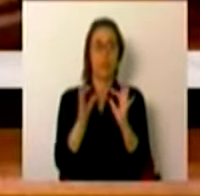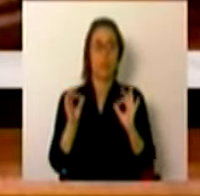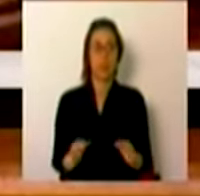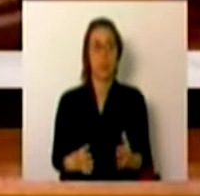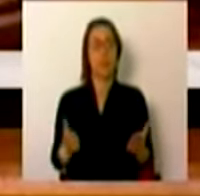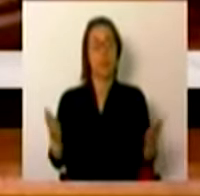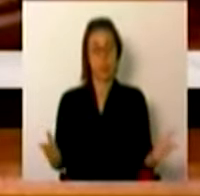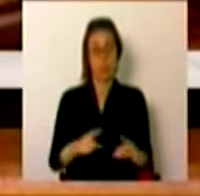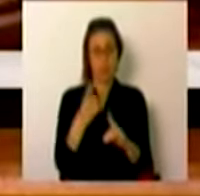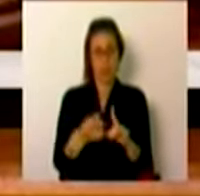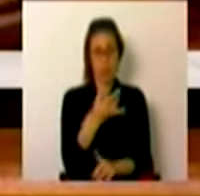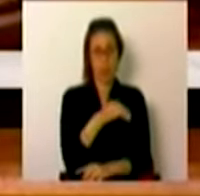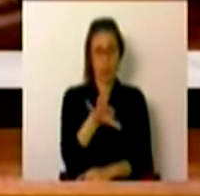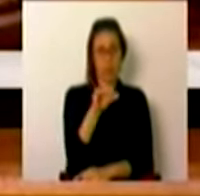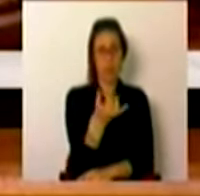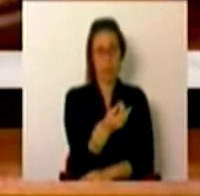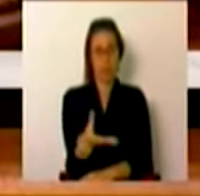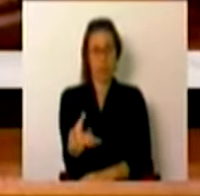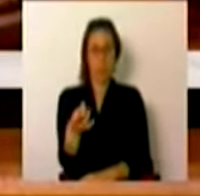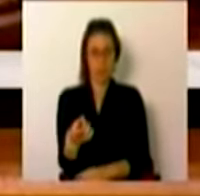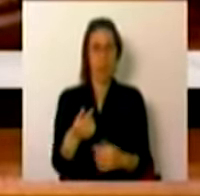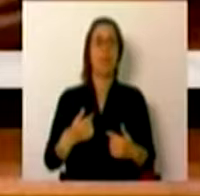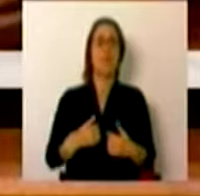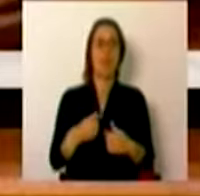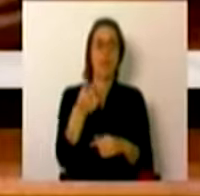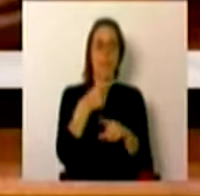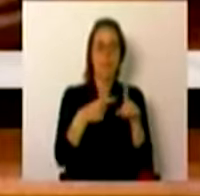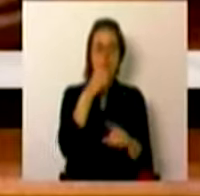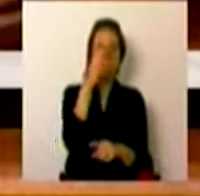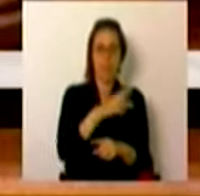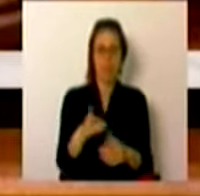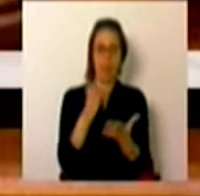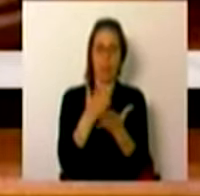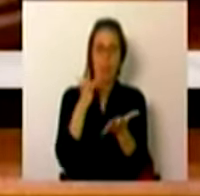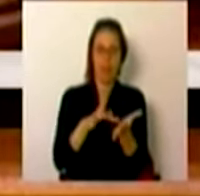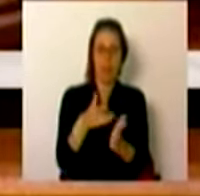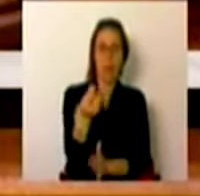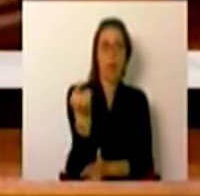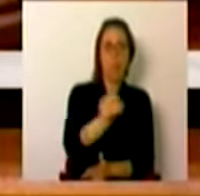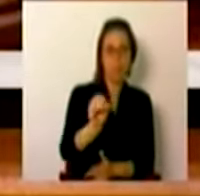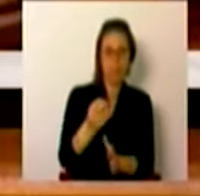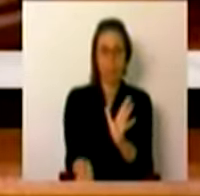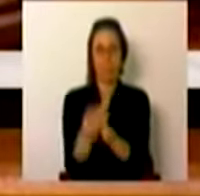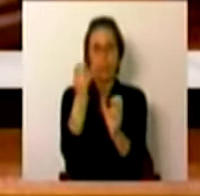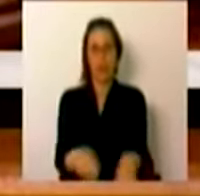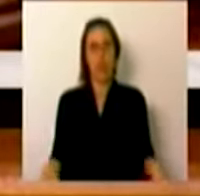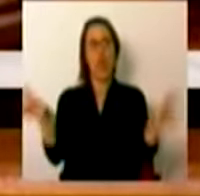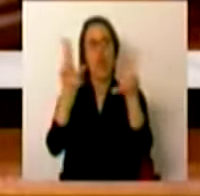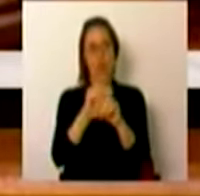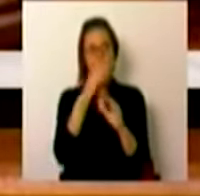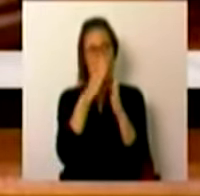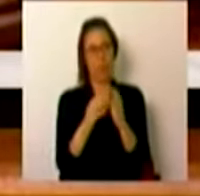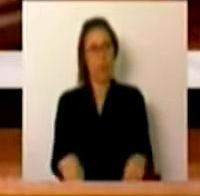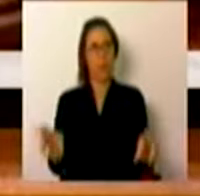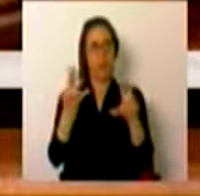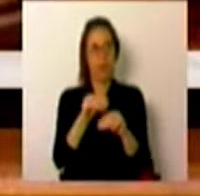Por isso, em 2018-2019, chegaremos a um meio milhão de alunos com manuais escolares gratuitos e criamos novos referenciais e novas